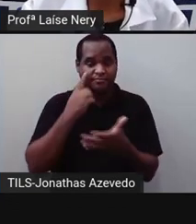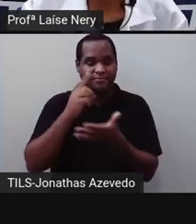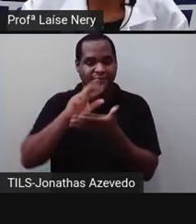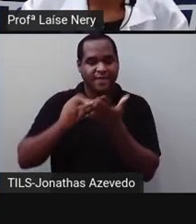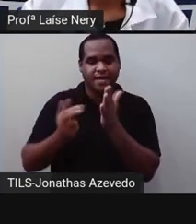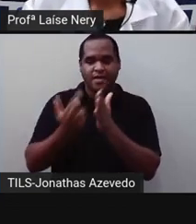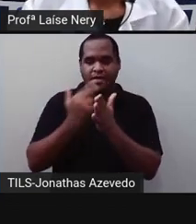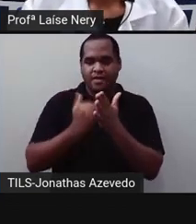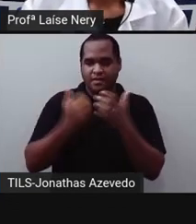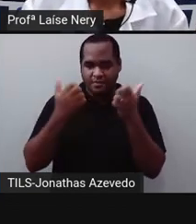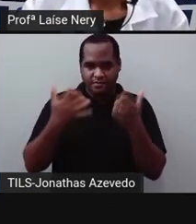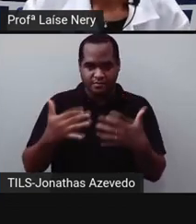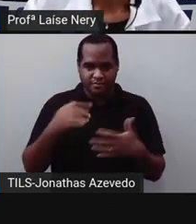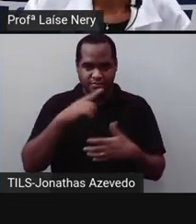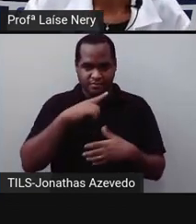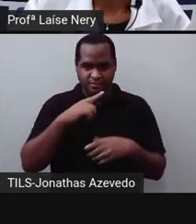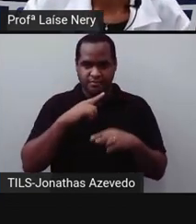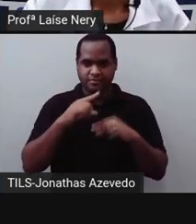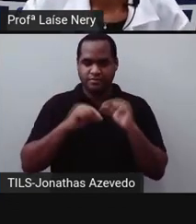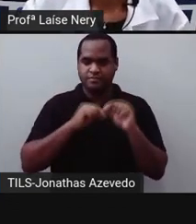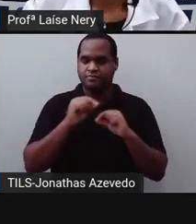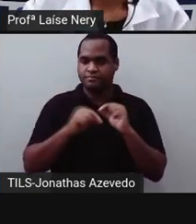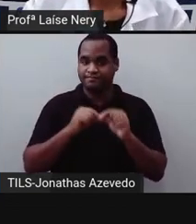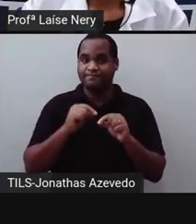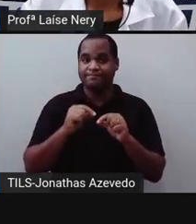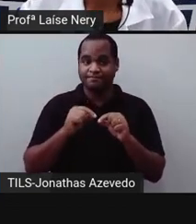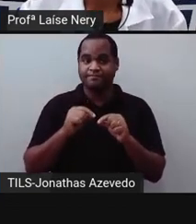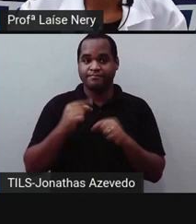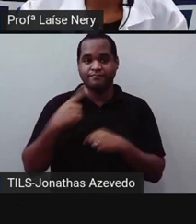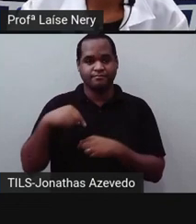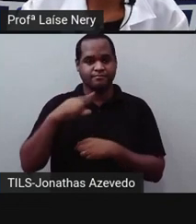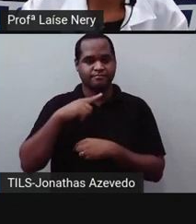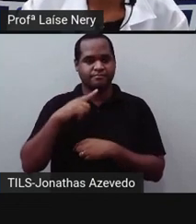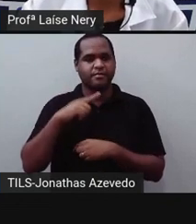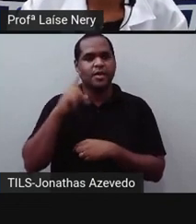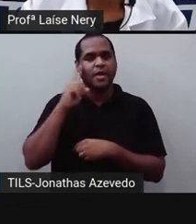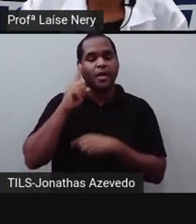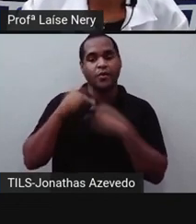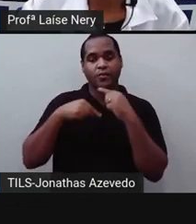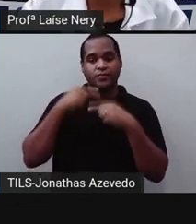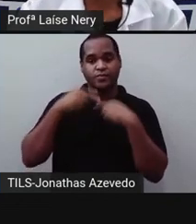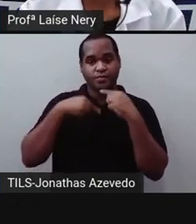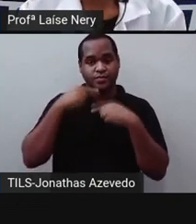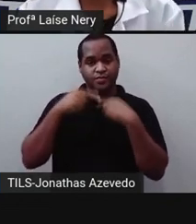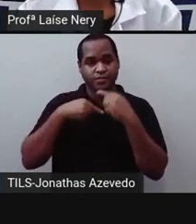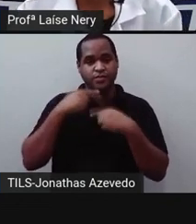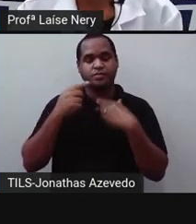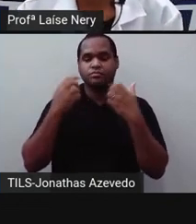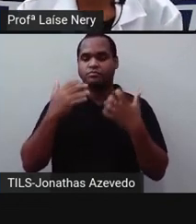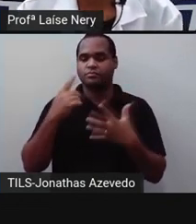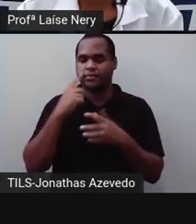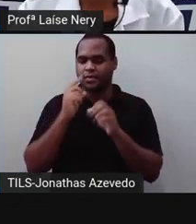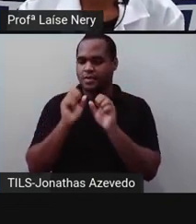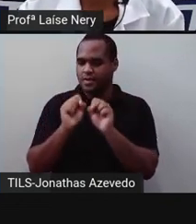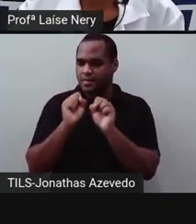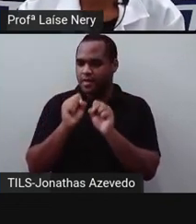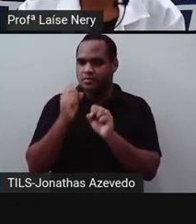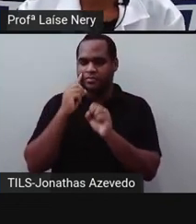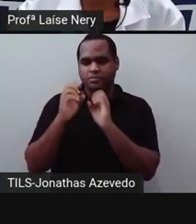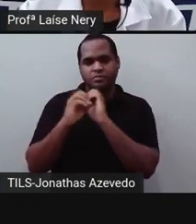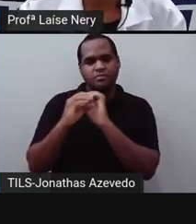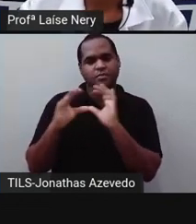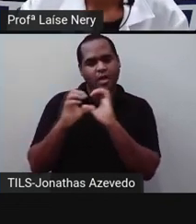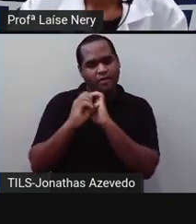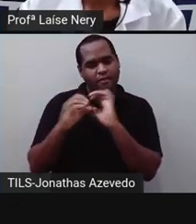espaciais, que também podem ser chamadas de sólidos geométricos, que vocês podem ver aqui